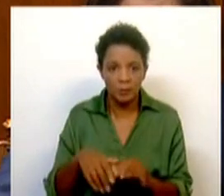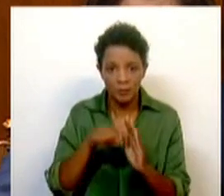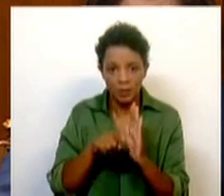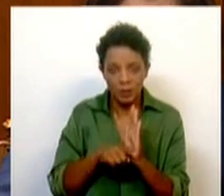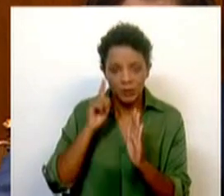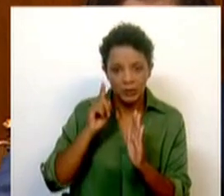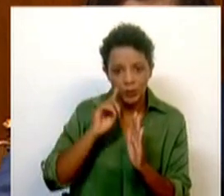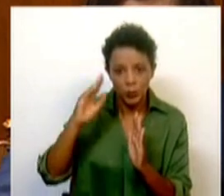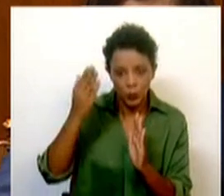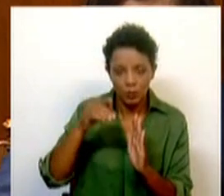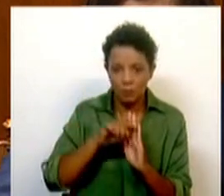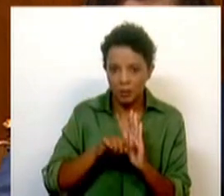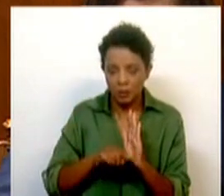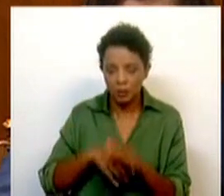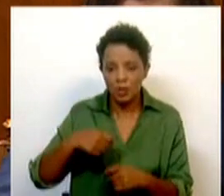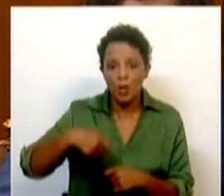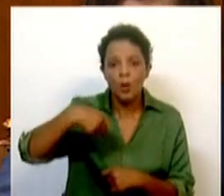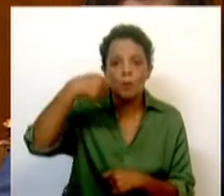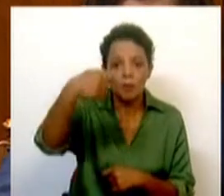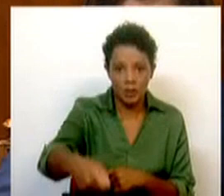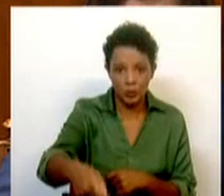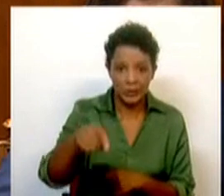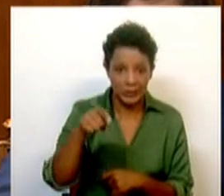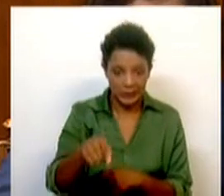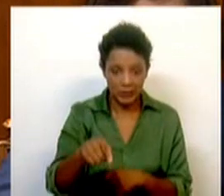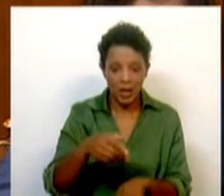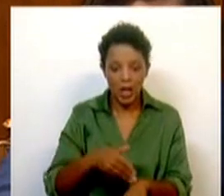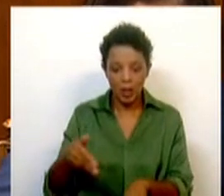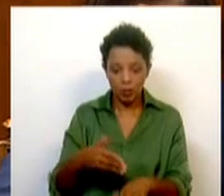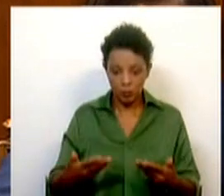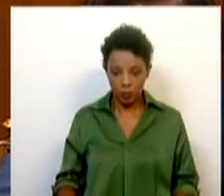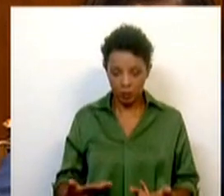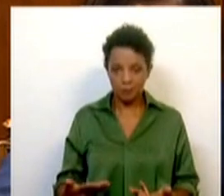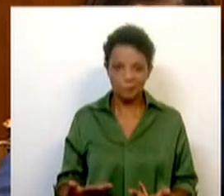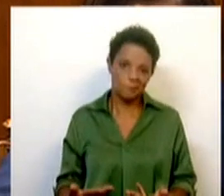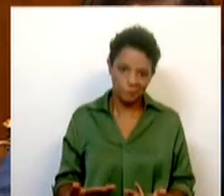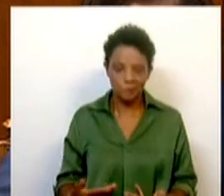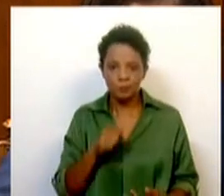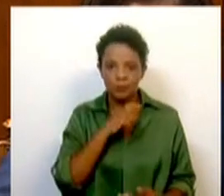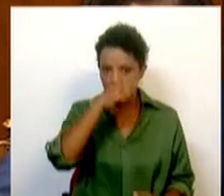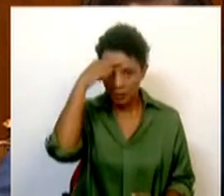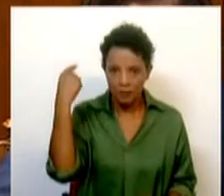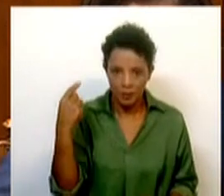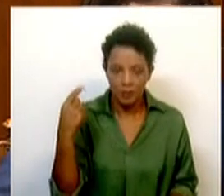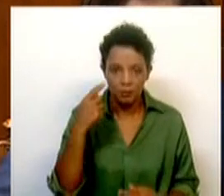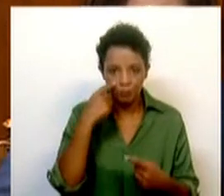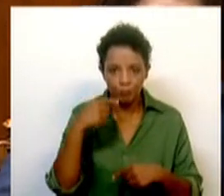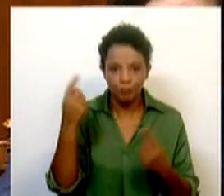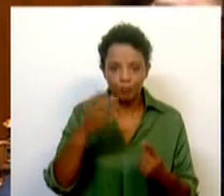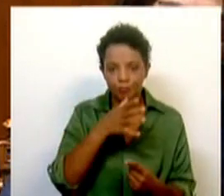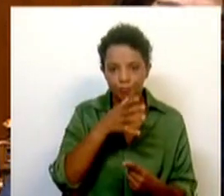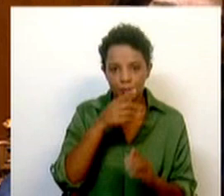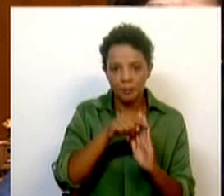medidas estruturais, são medidas de longo prazo e, portanto, este timing, este momento era talvez difícil para a apresentação